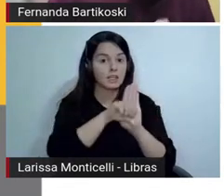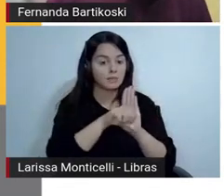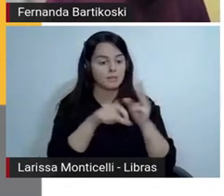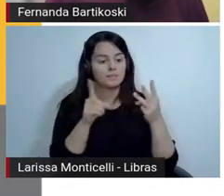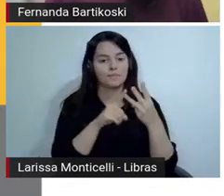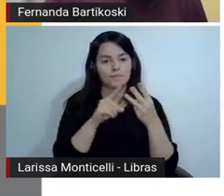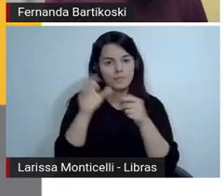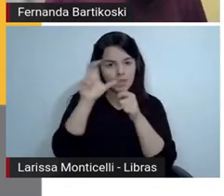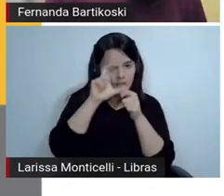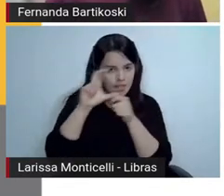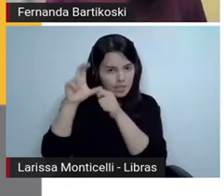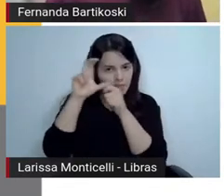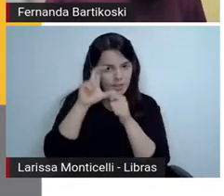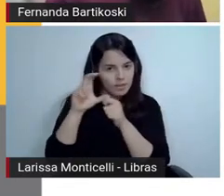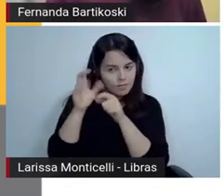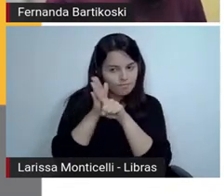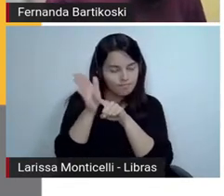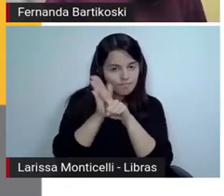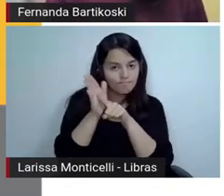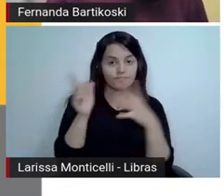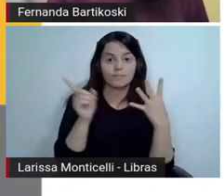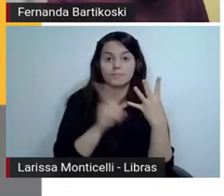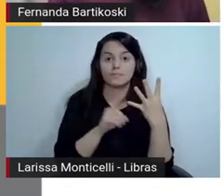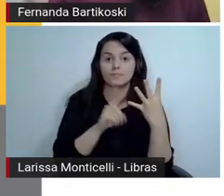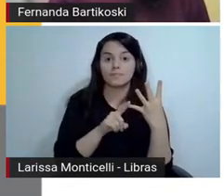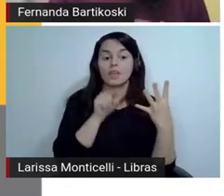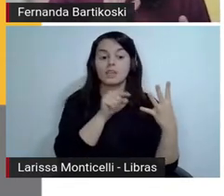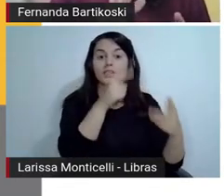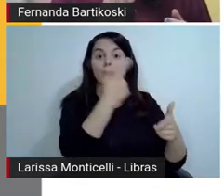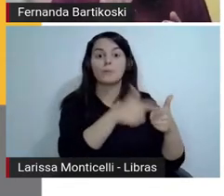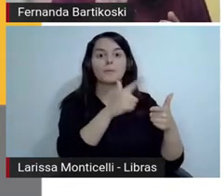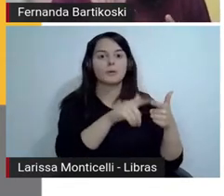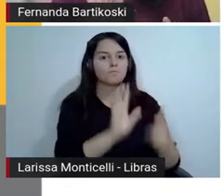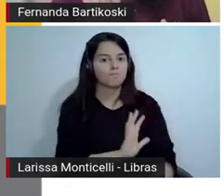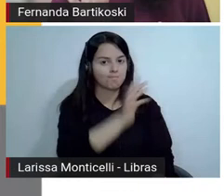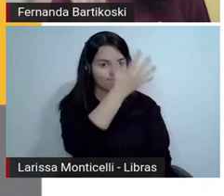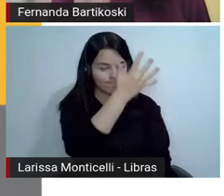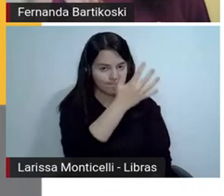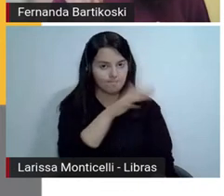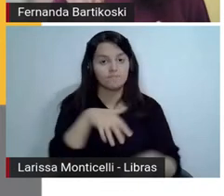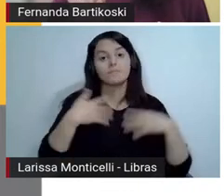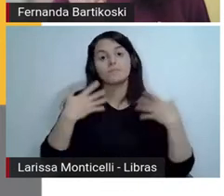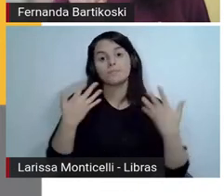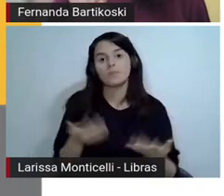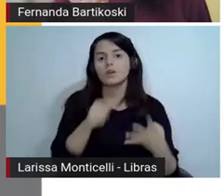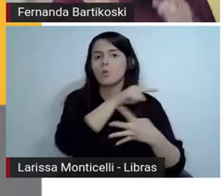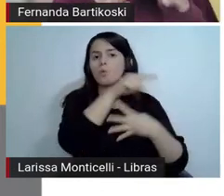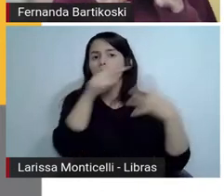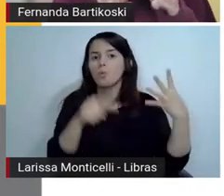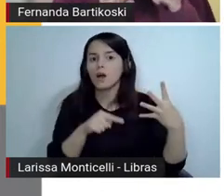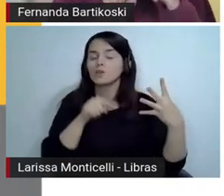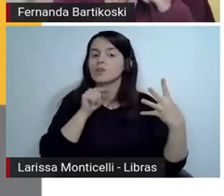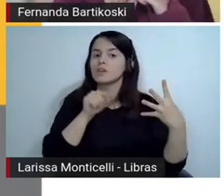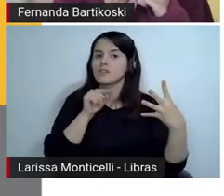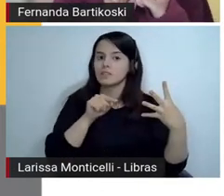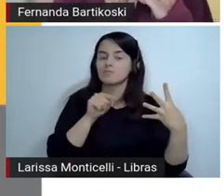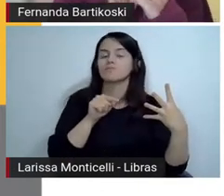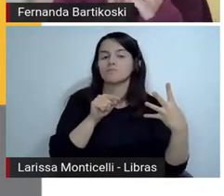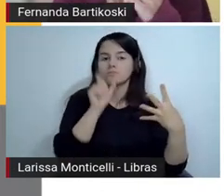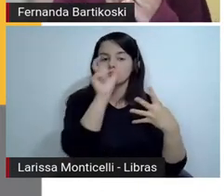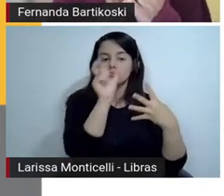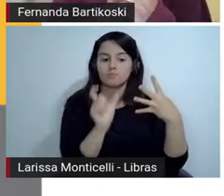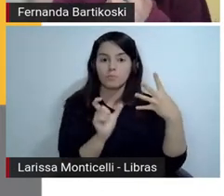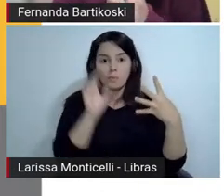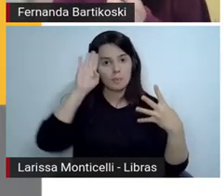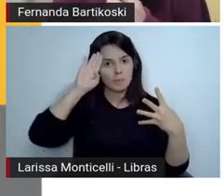pensar a partir disso? o que que o que que suscita essas quatro palavras chave mistério crime